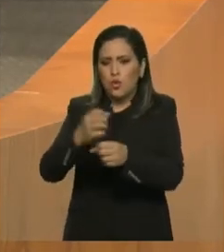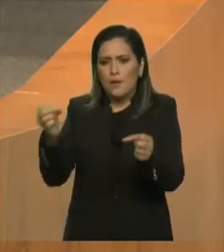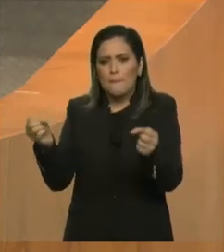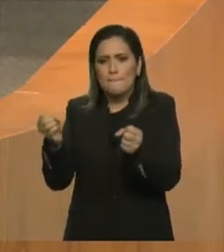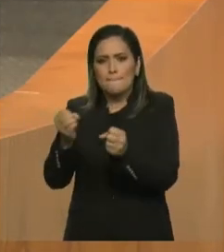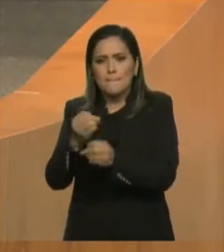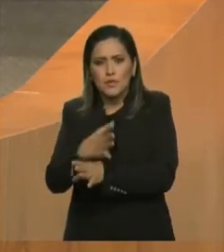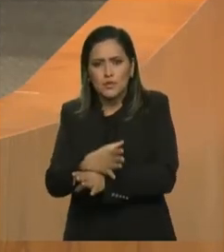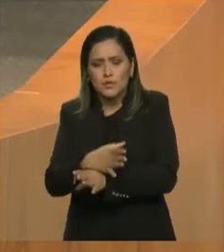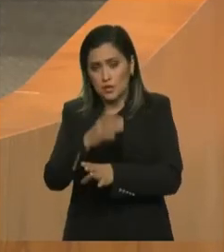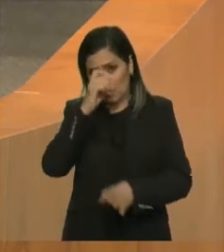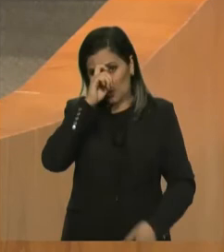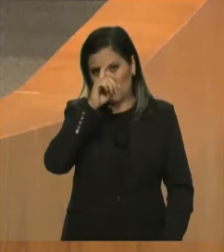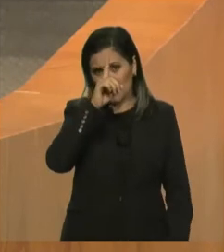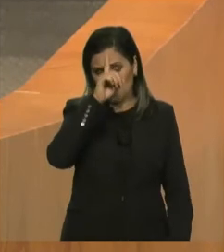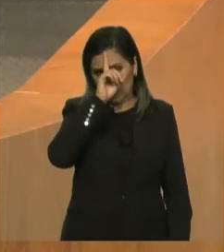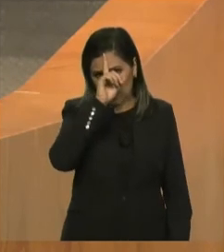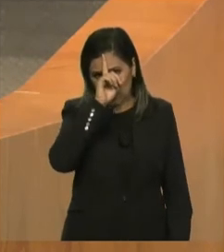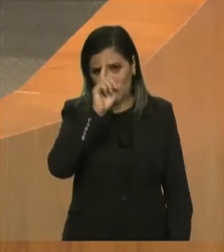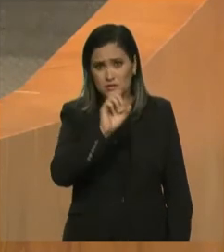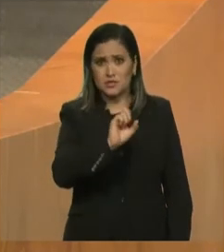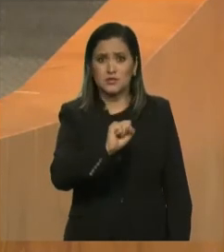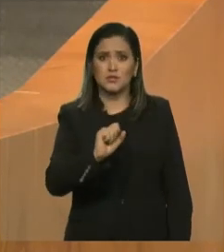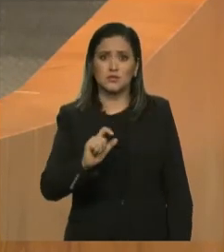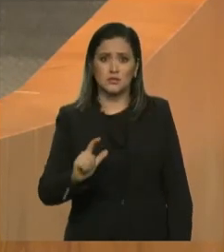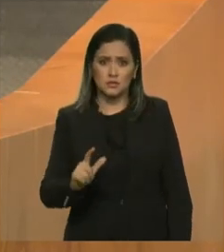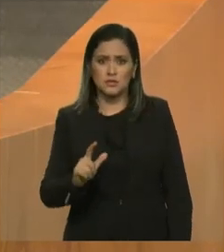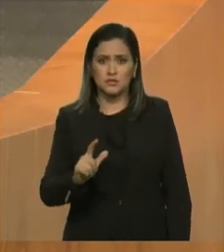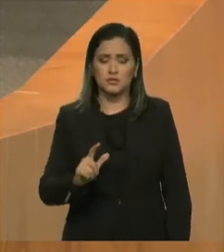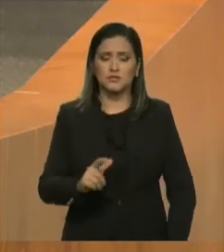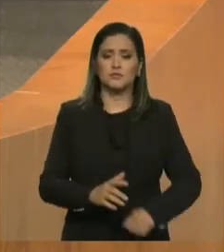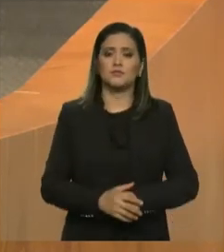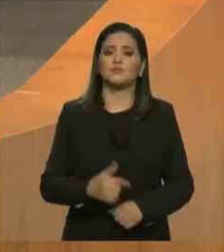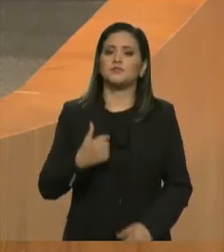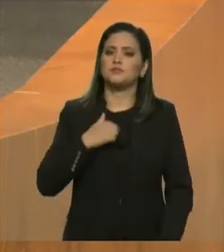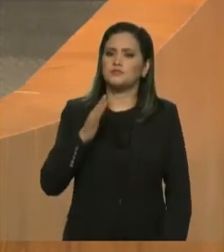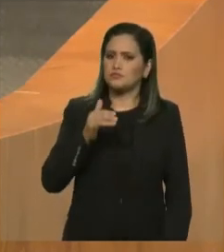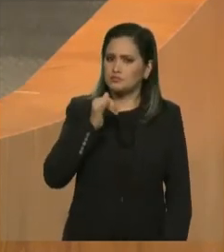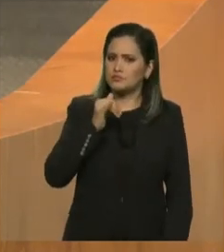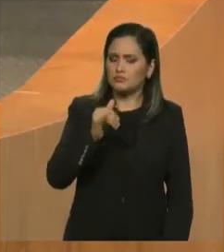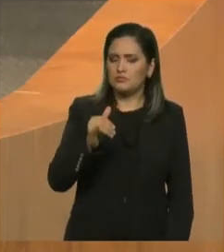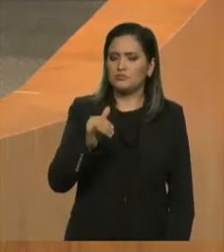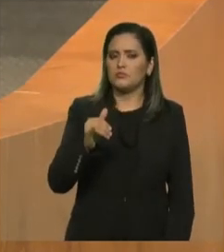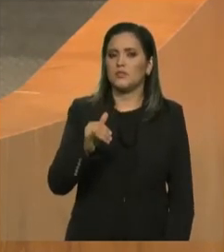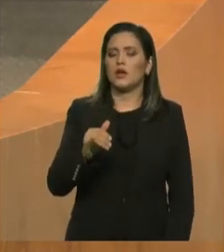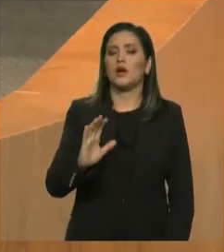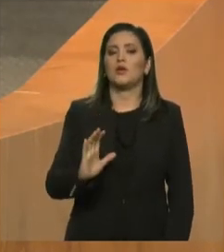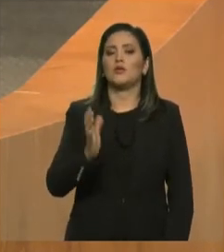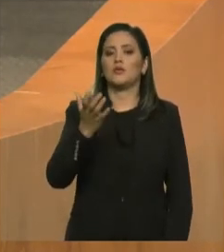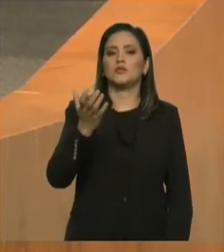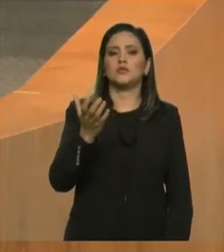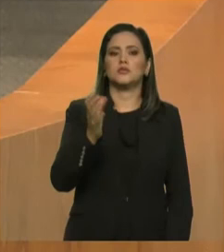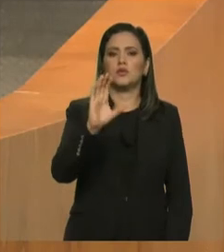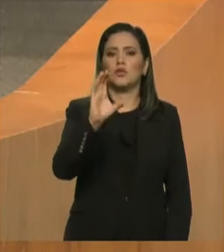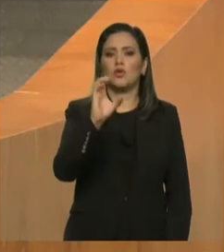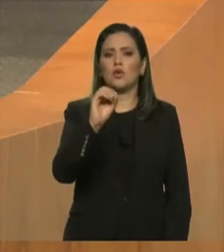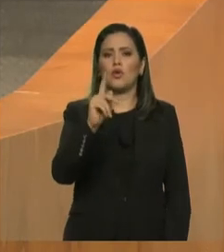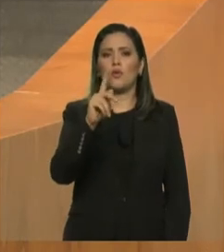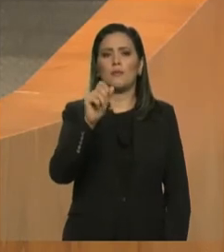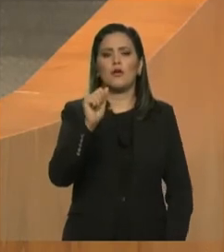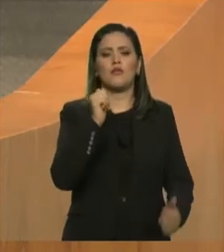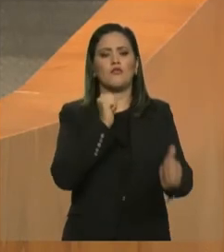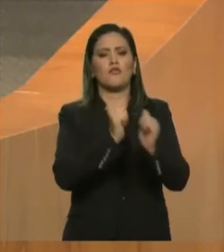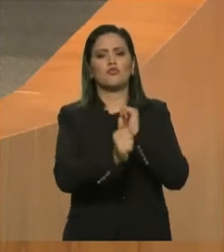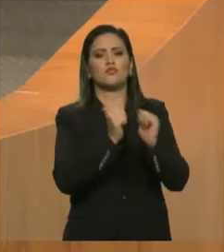Hospital de São Luís. Como eu falei, durante a Copa do Mundo, durante as Olimpíadas, as